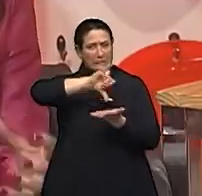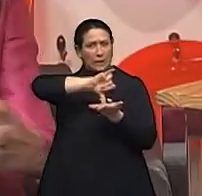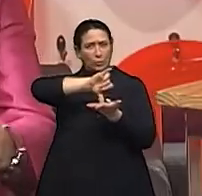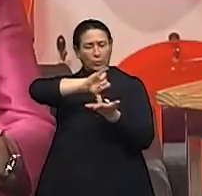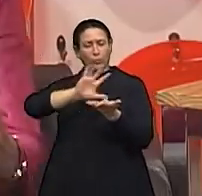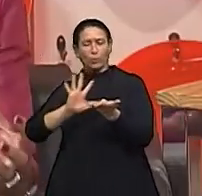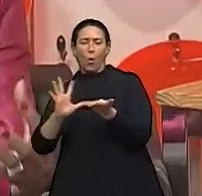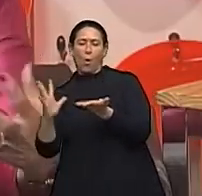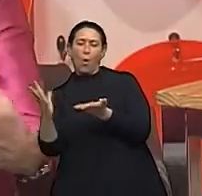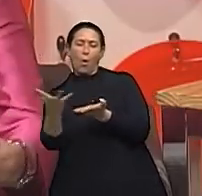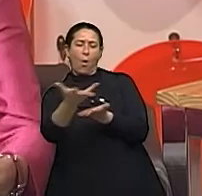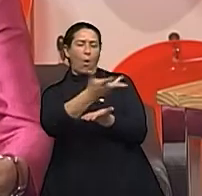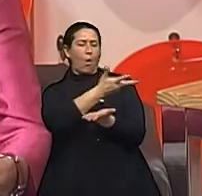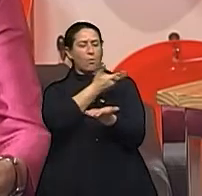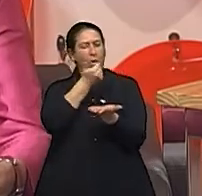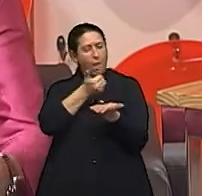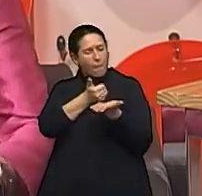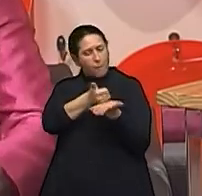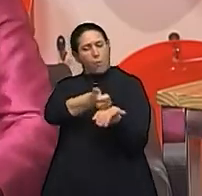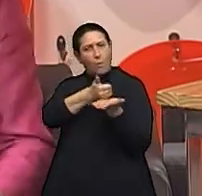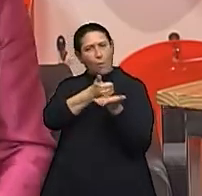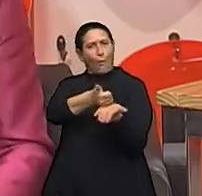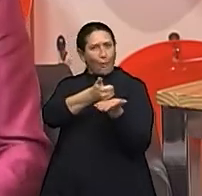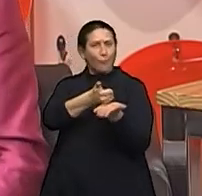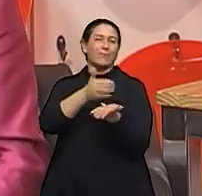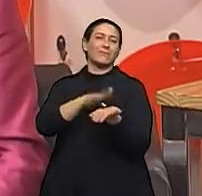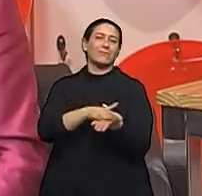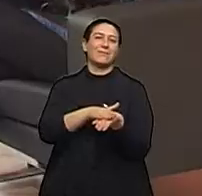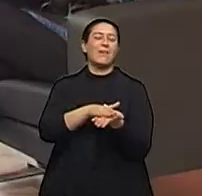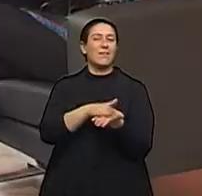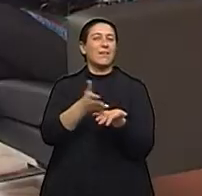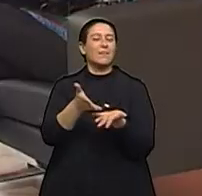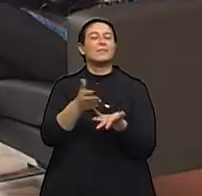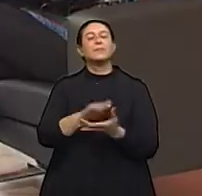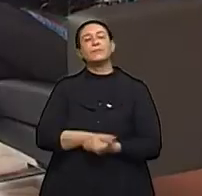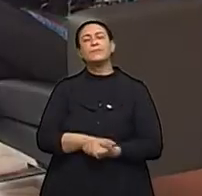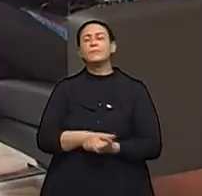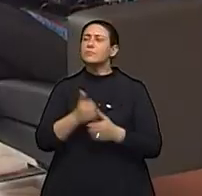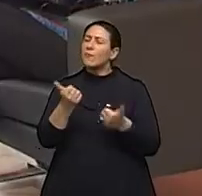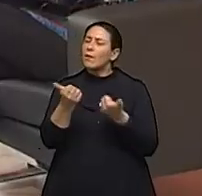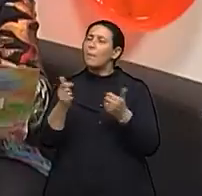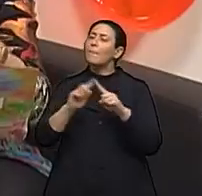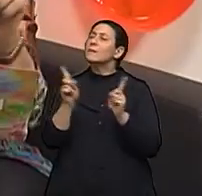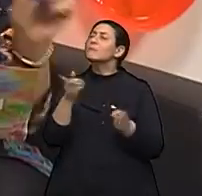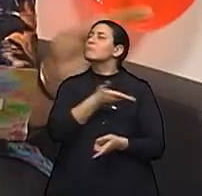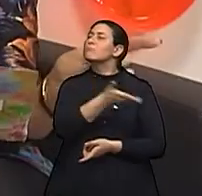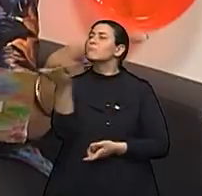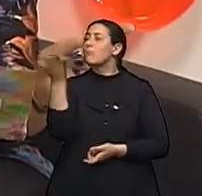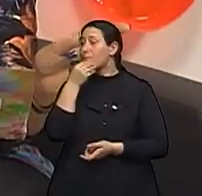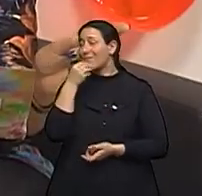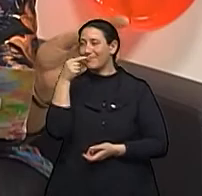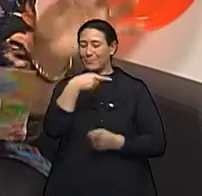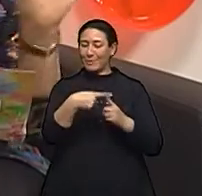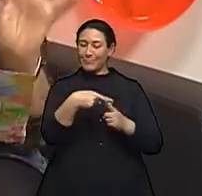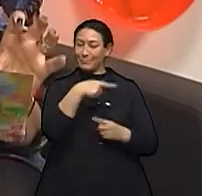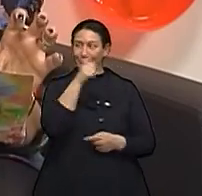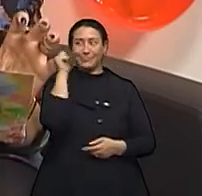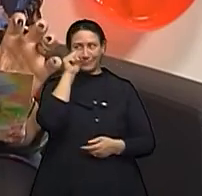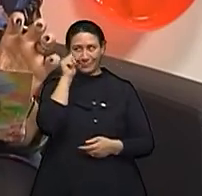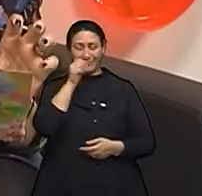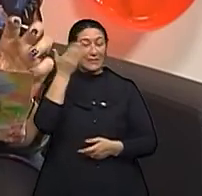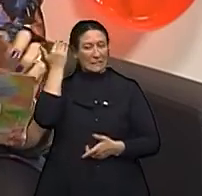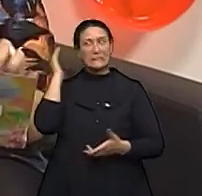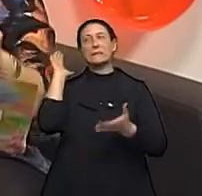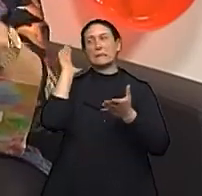dá o apoio ao redor para tudo. Claro. Mas eu ainda queria saber sobre os homens, porque ela colocou ali que ela era